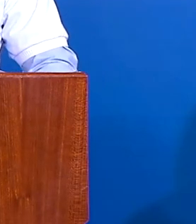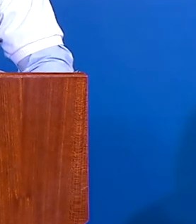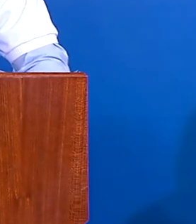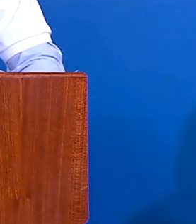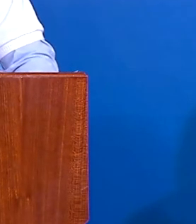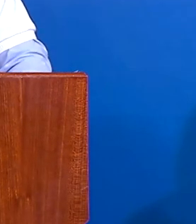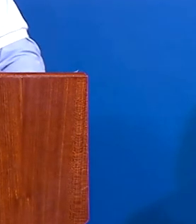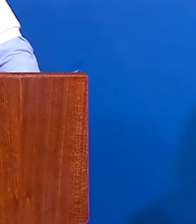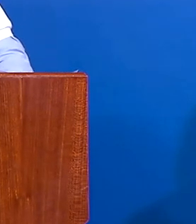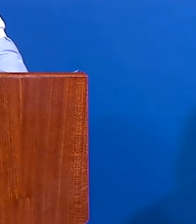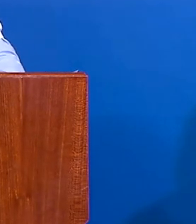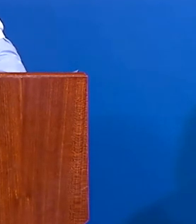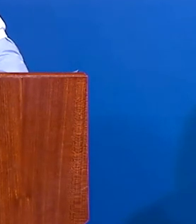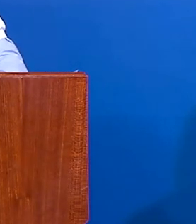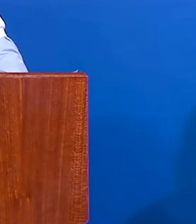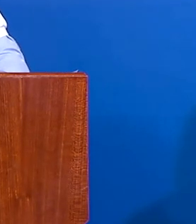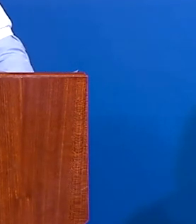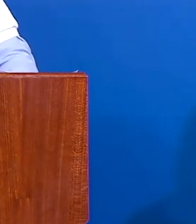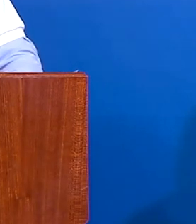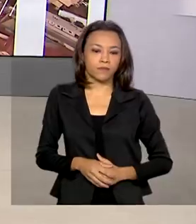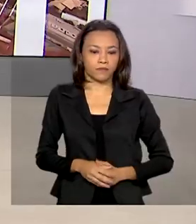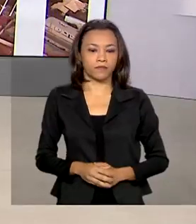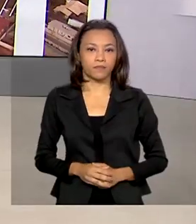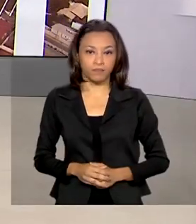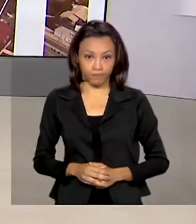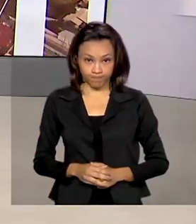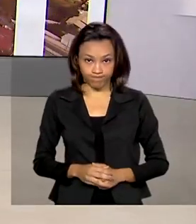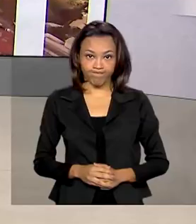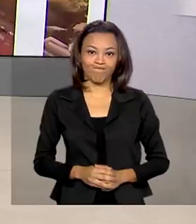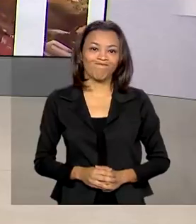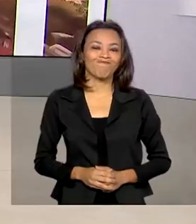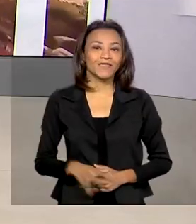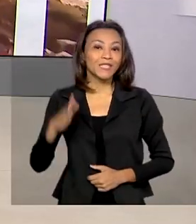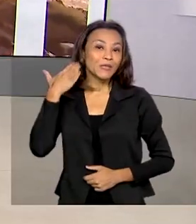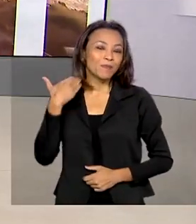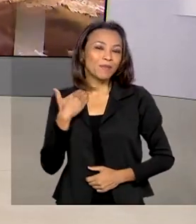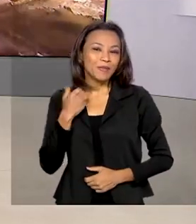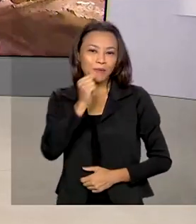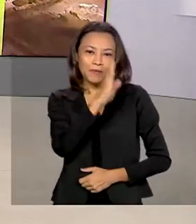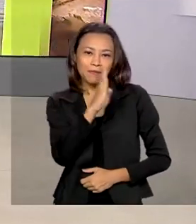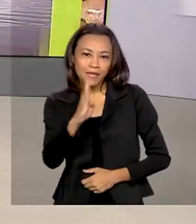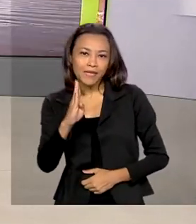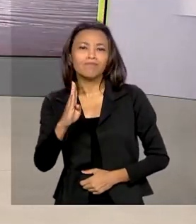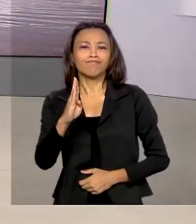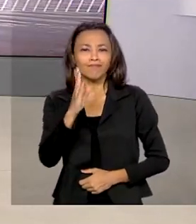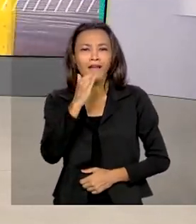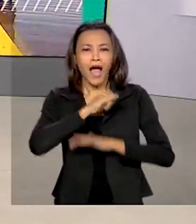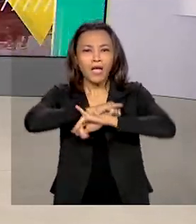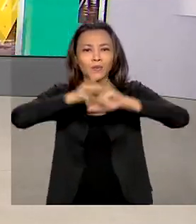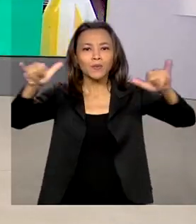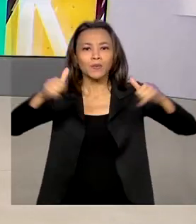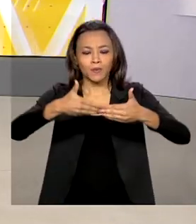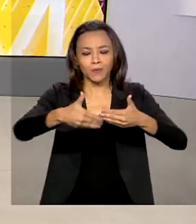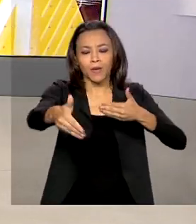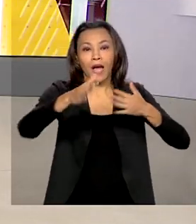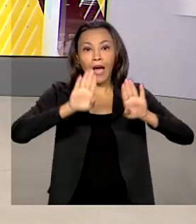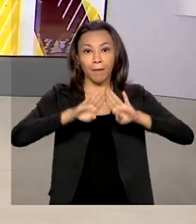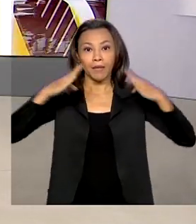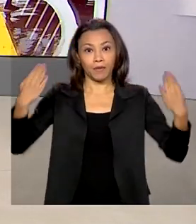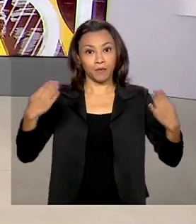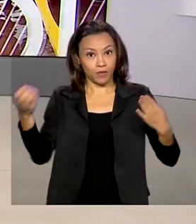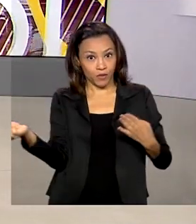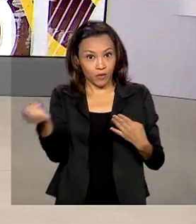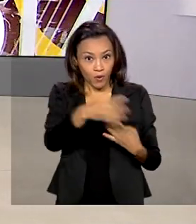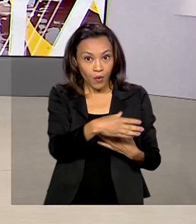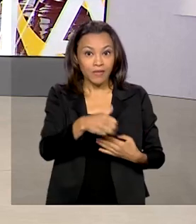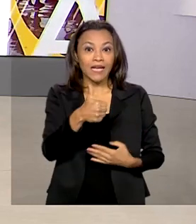trabalhando pelo Brasil. E o Banco do Brasil anunciou a abertura de 14 novas agências para